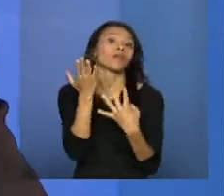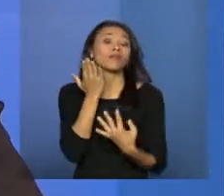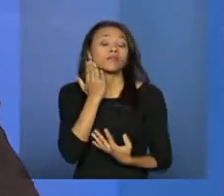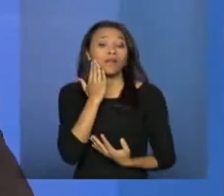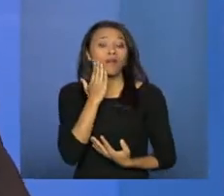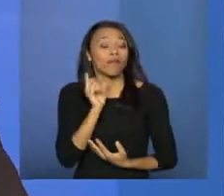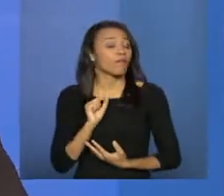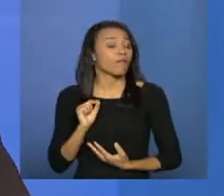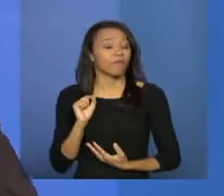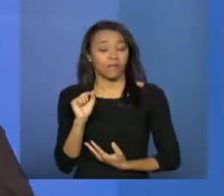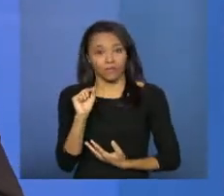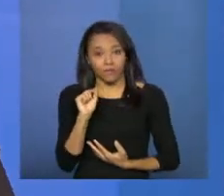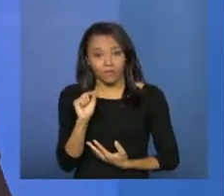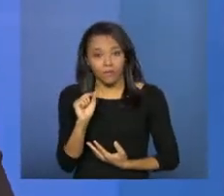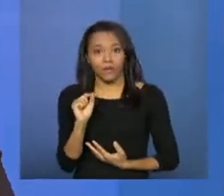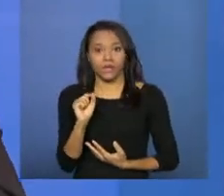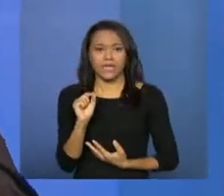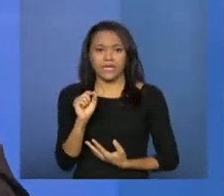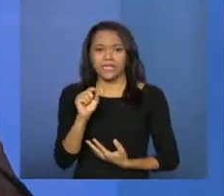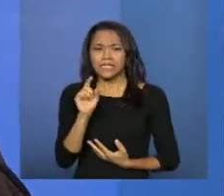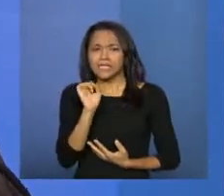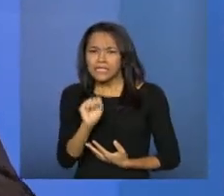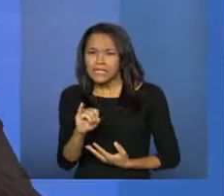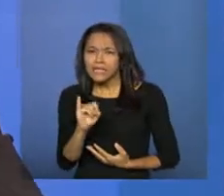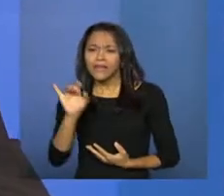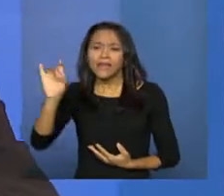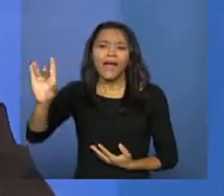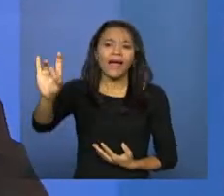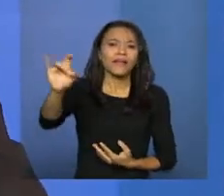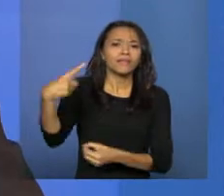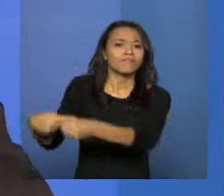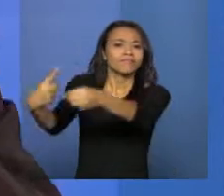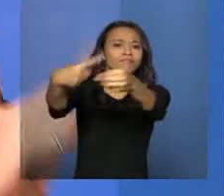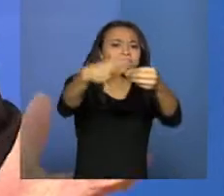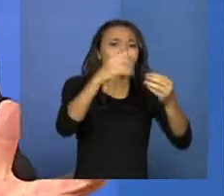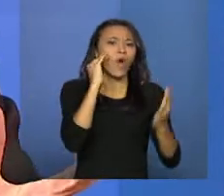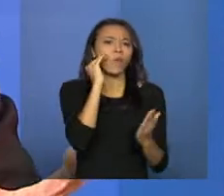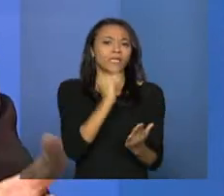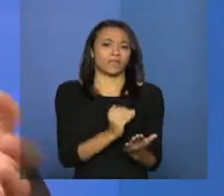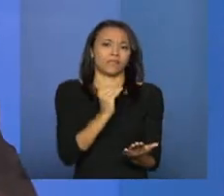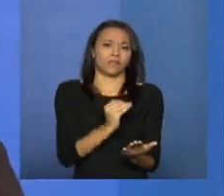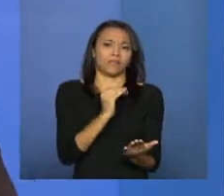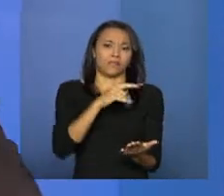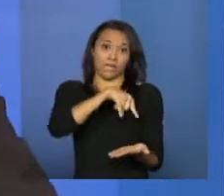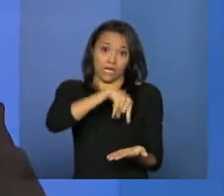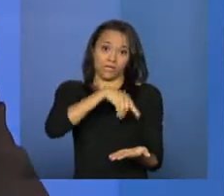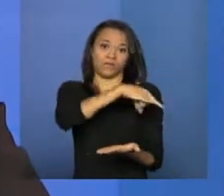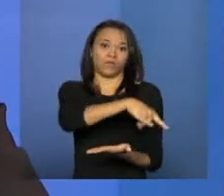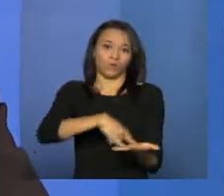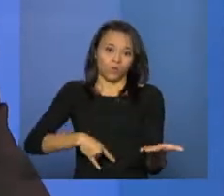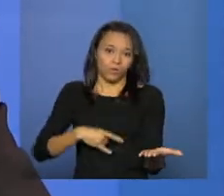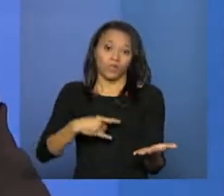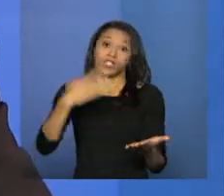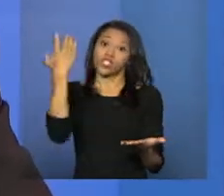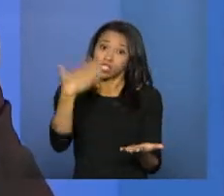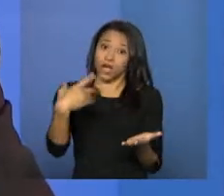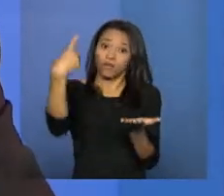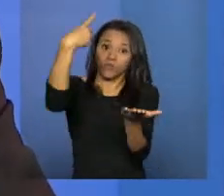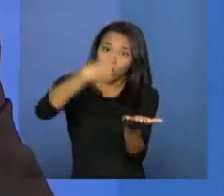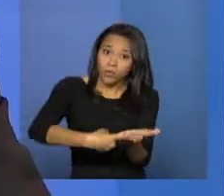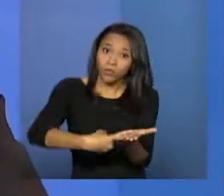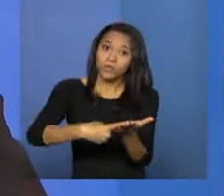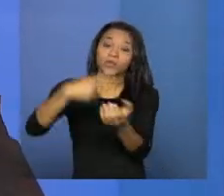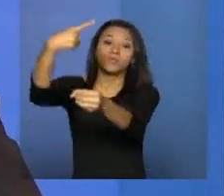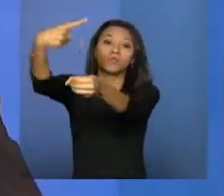o cumprimento das metas e das prioridades que foram pactuadas no âmbito federal entre municípios, estados e a União.